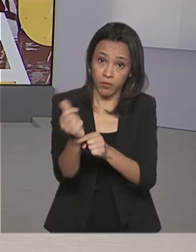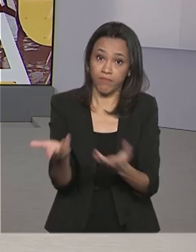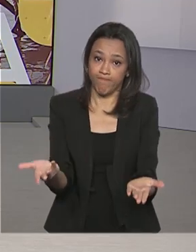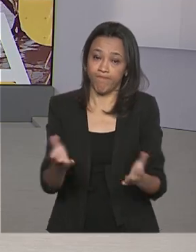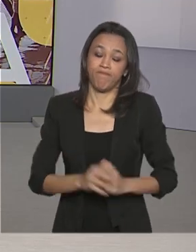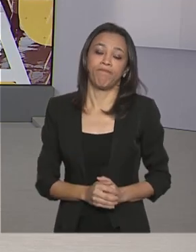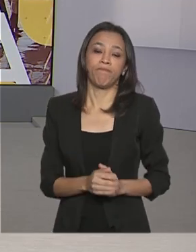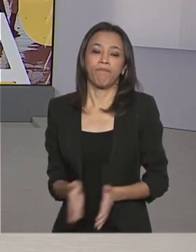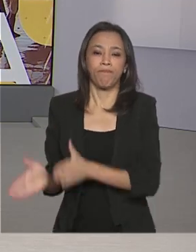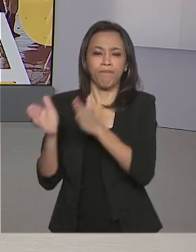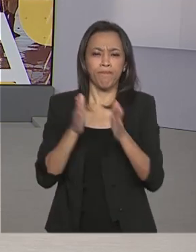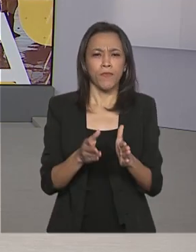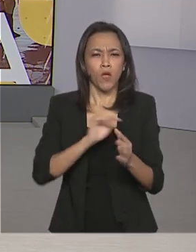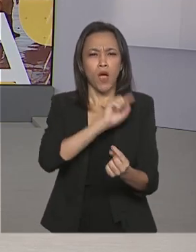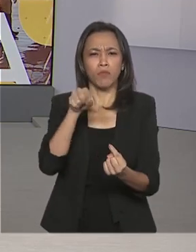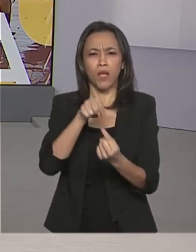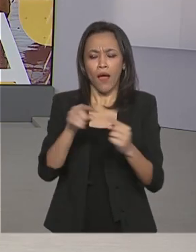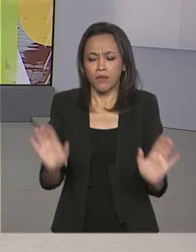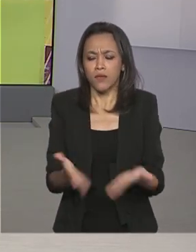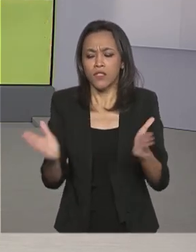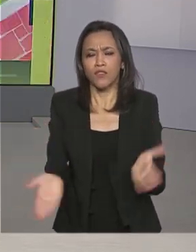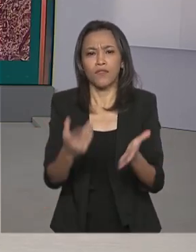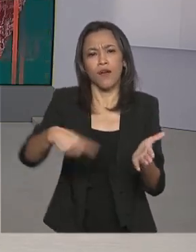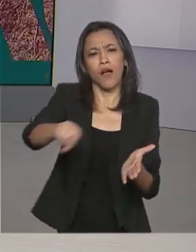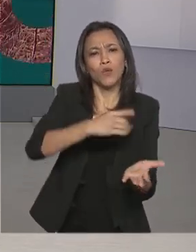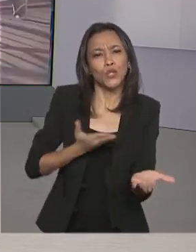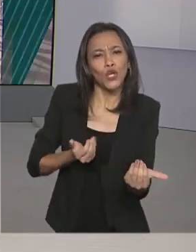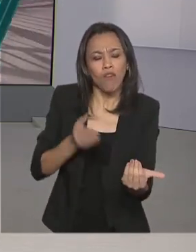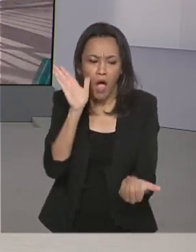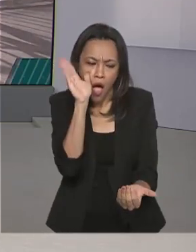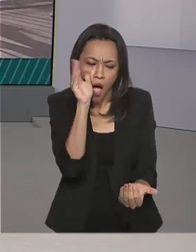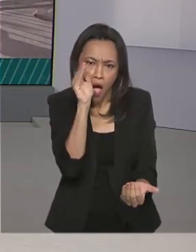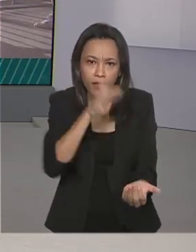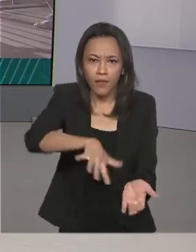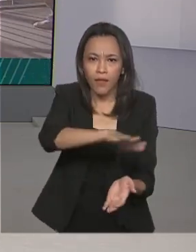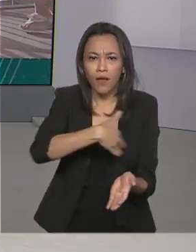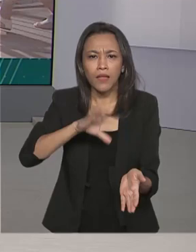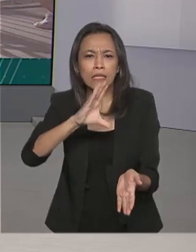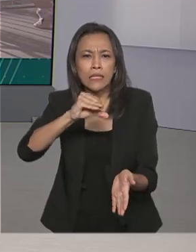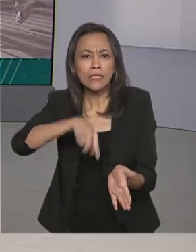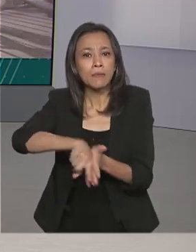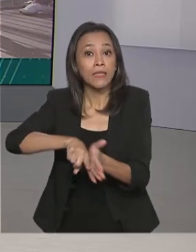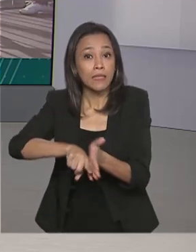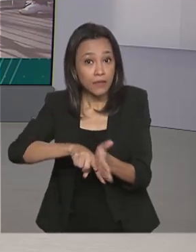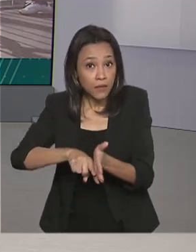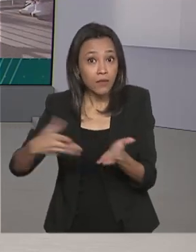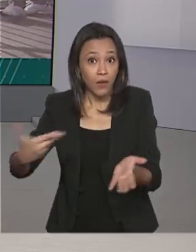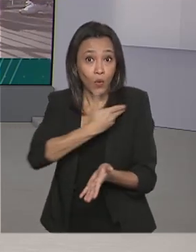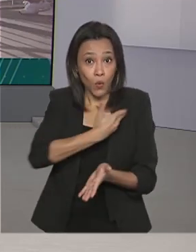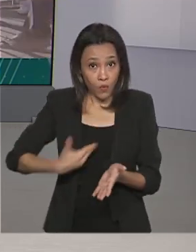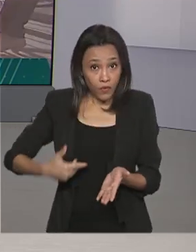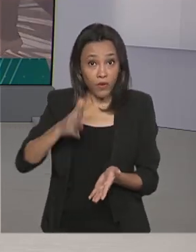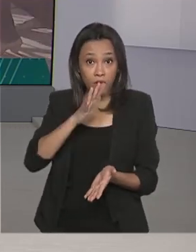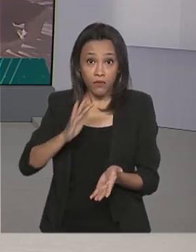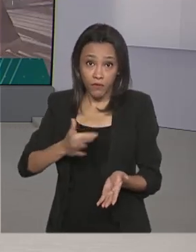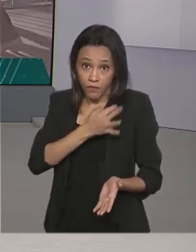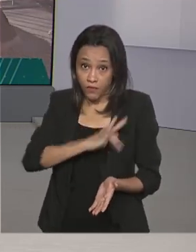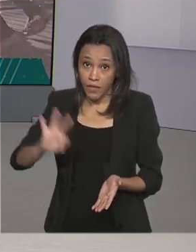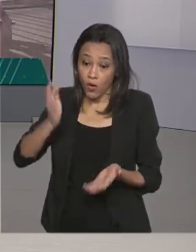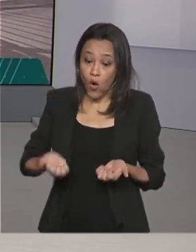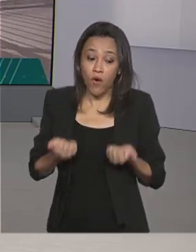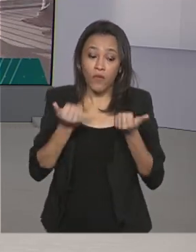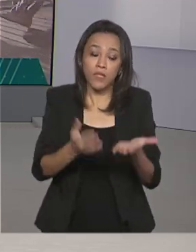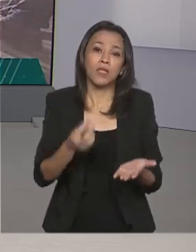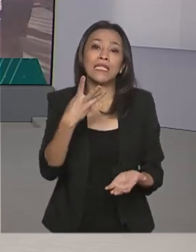Para incentivar o interesse dos jovens no mundo da ciência e da pesquisa, o governo está oferecendo 30 mil bolsas de